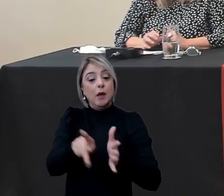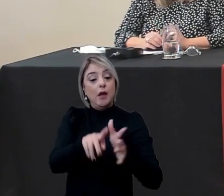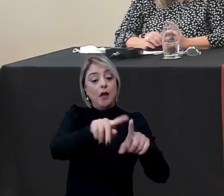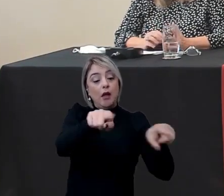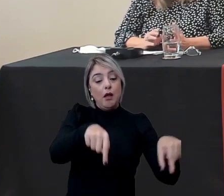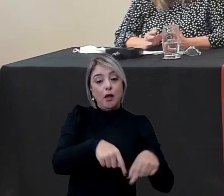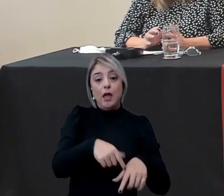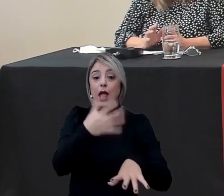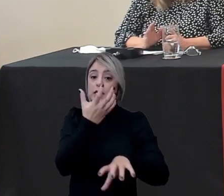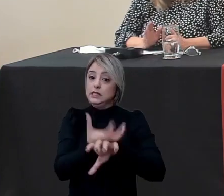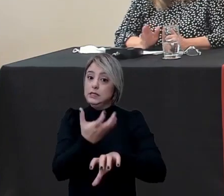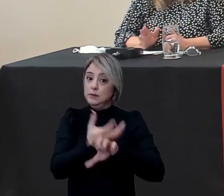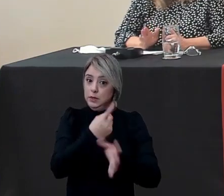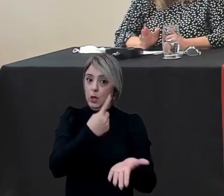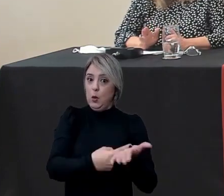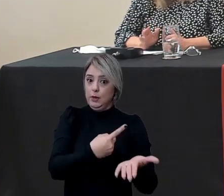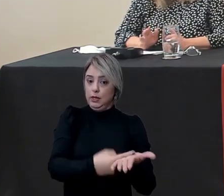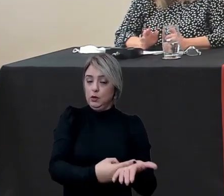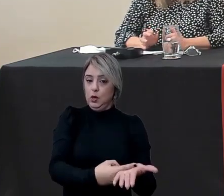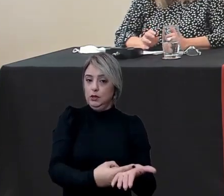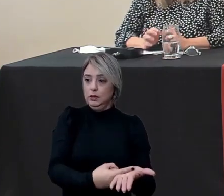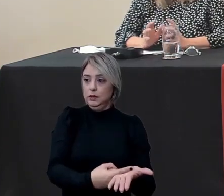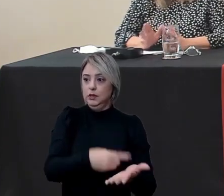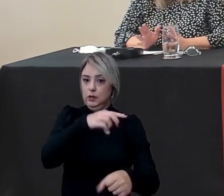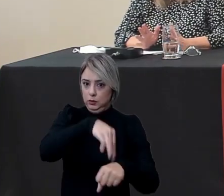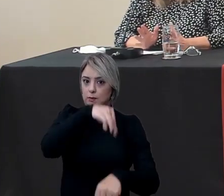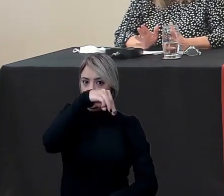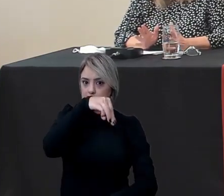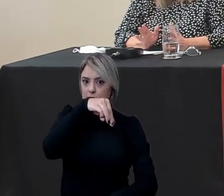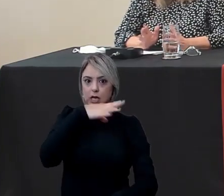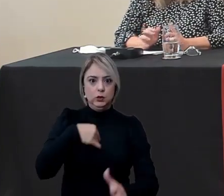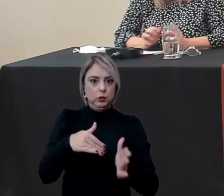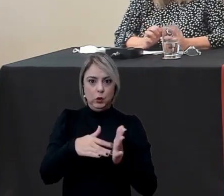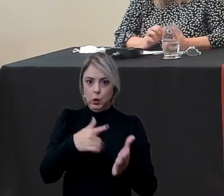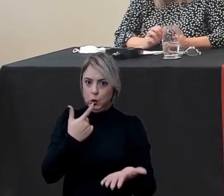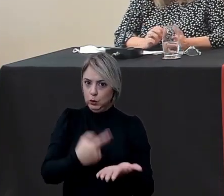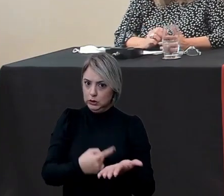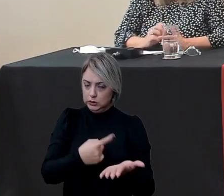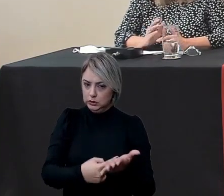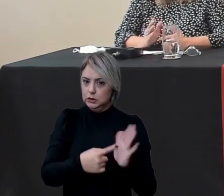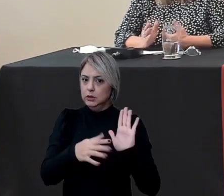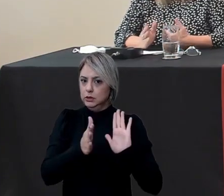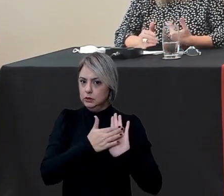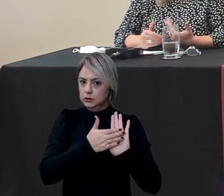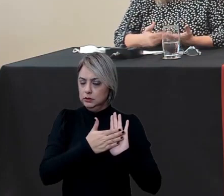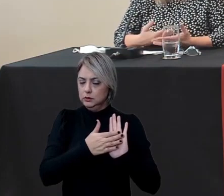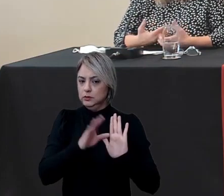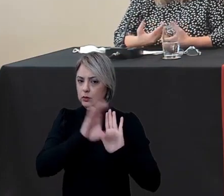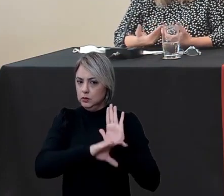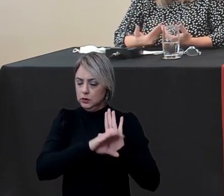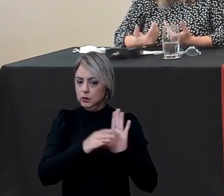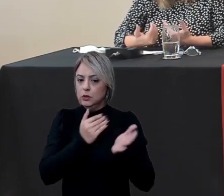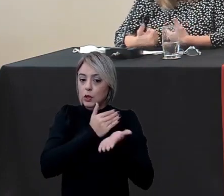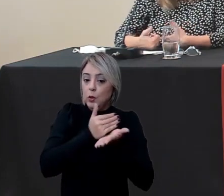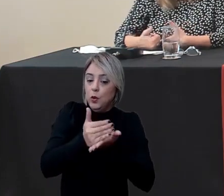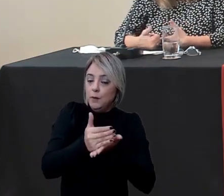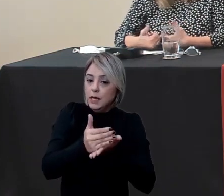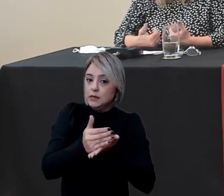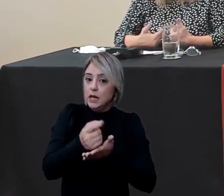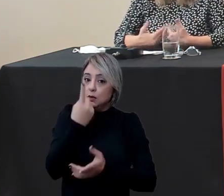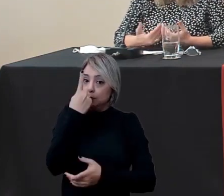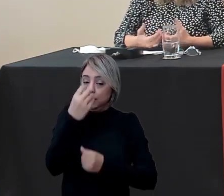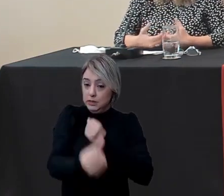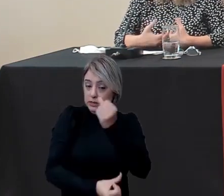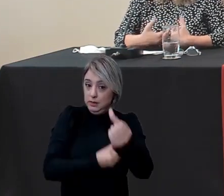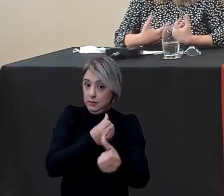as disciplinas obrigatórias todas as disciplinas obrigatórias previstas e aí aqueles que iniciaram no